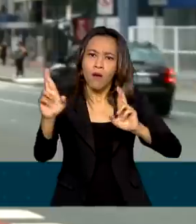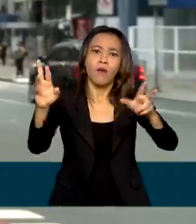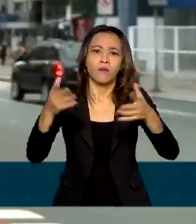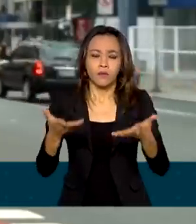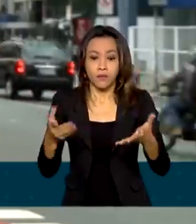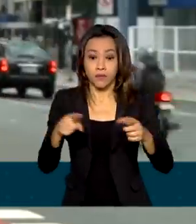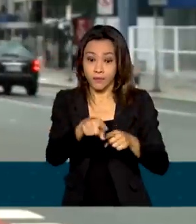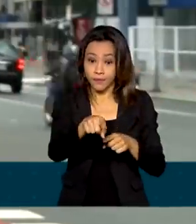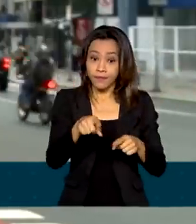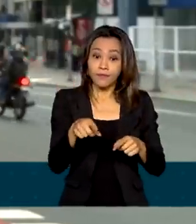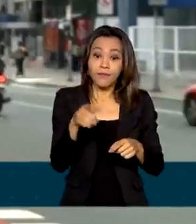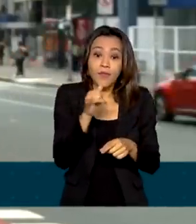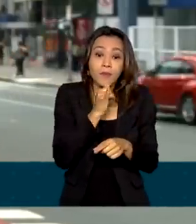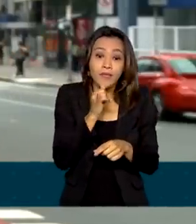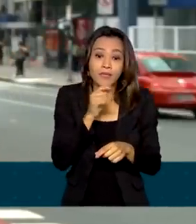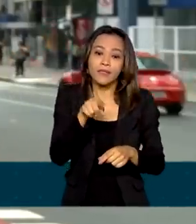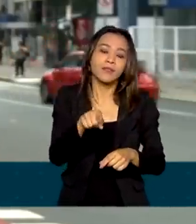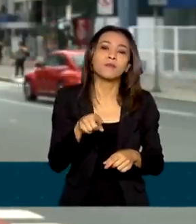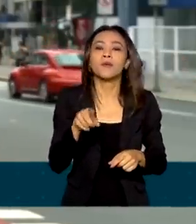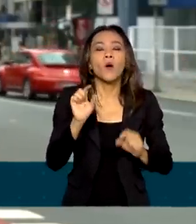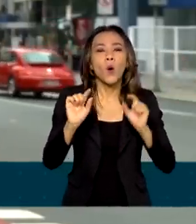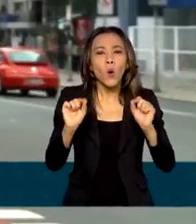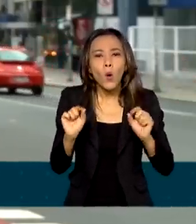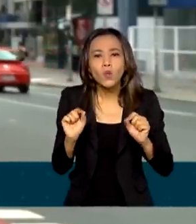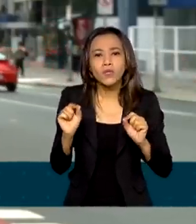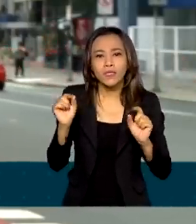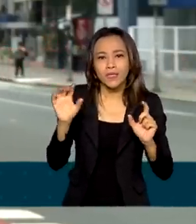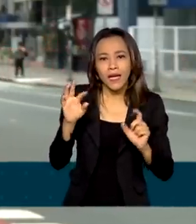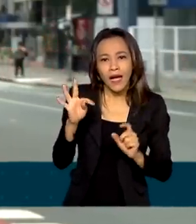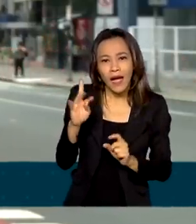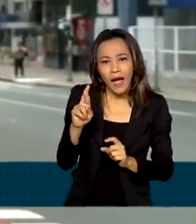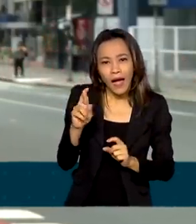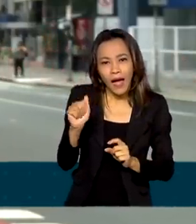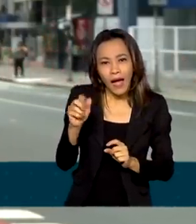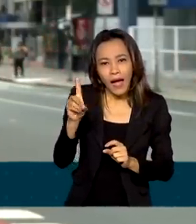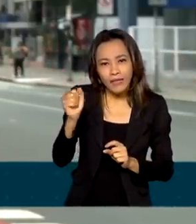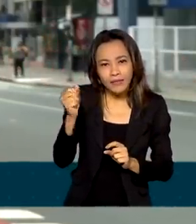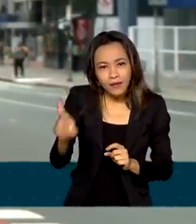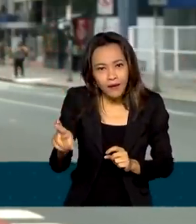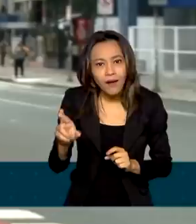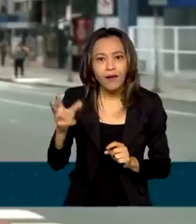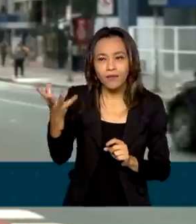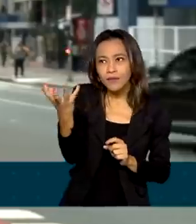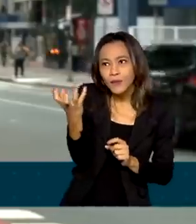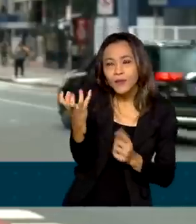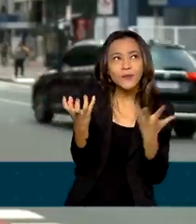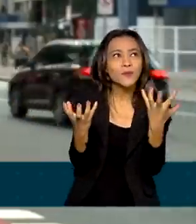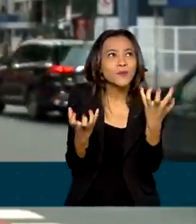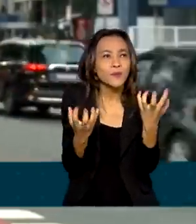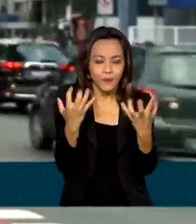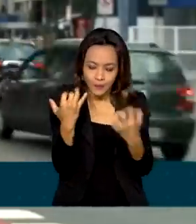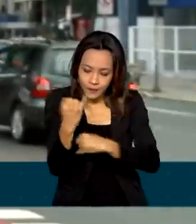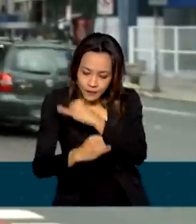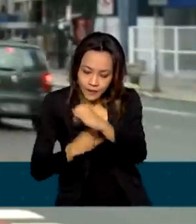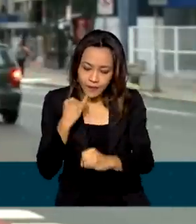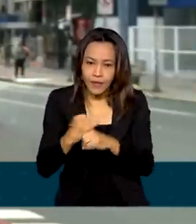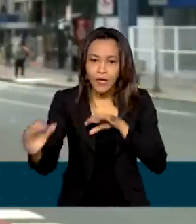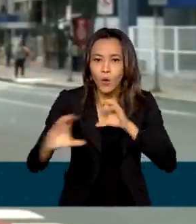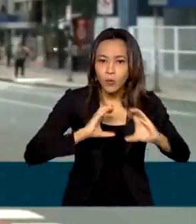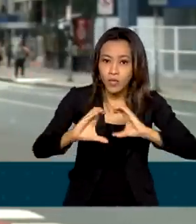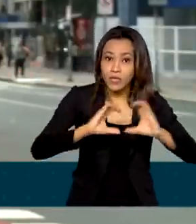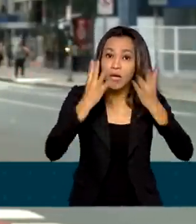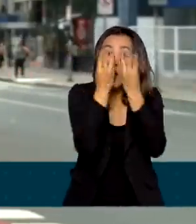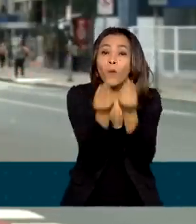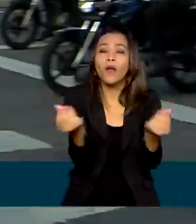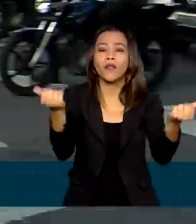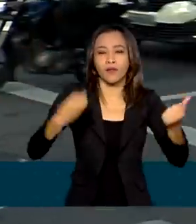estreitas por causa da precisão dos sensores e radares. A mobilidade será mais eficiente e a qualidade